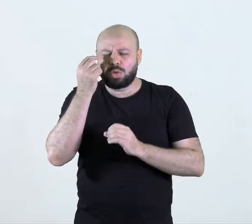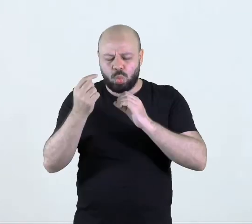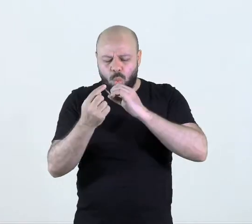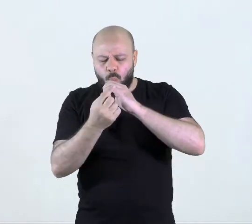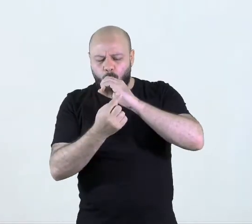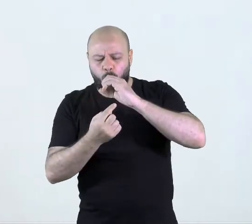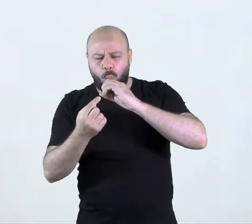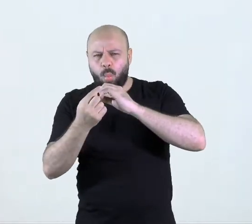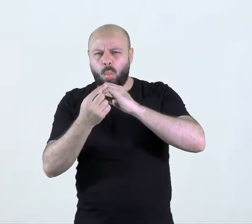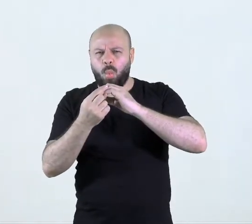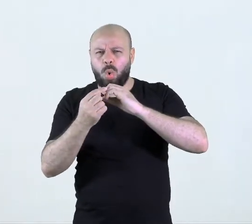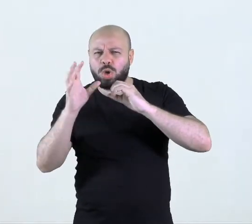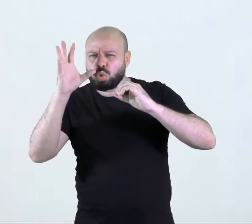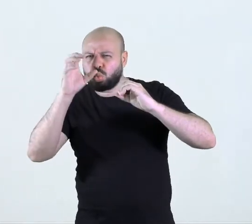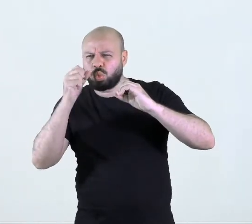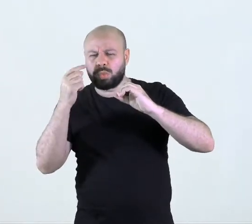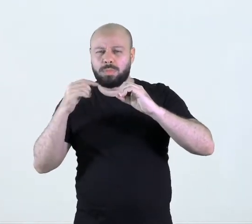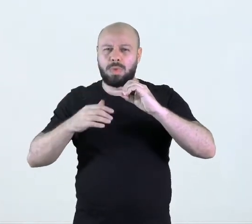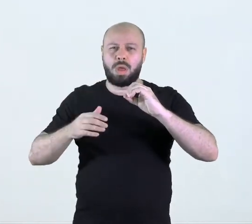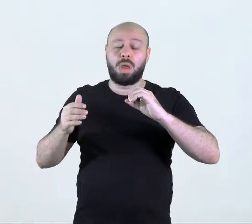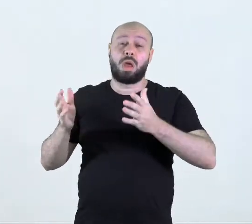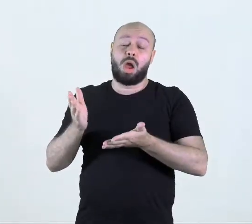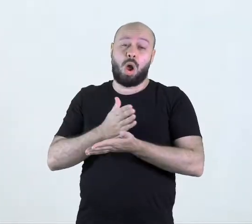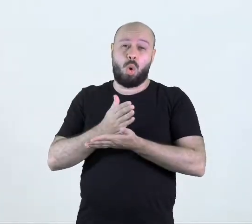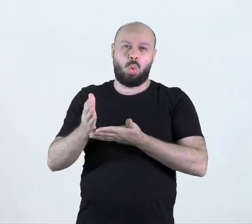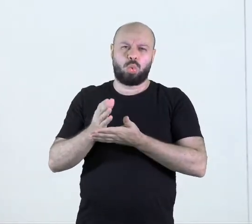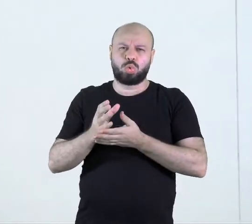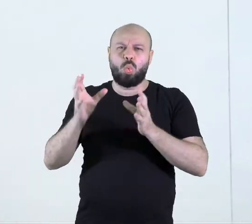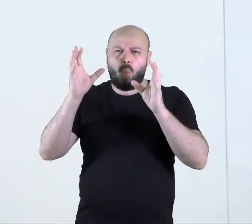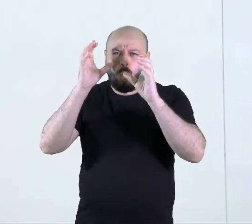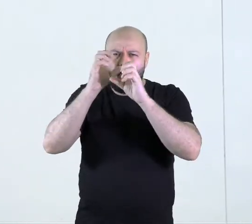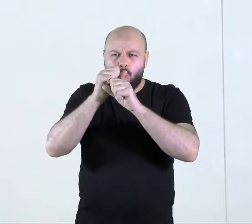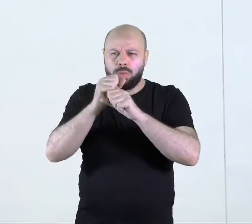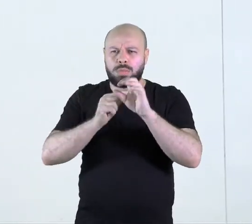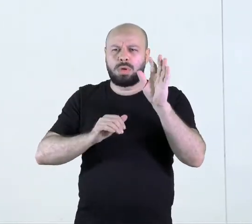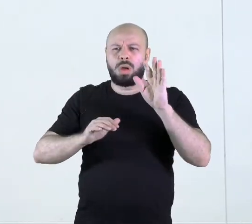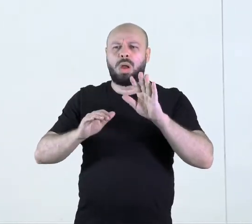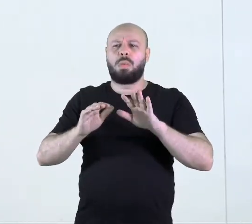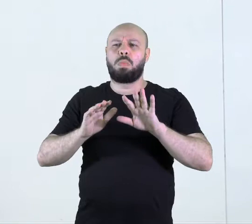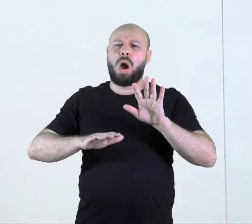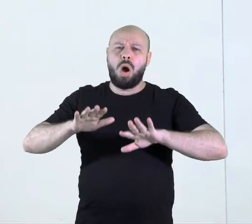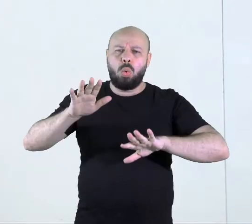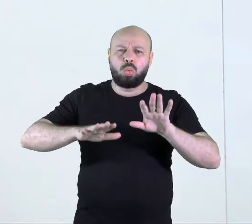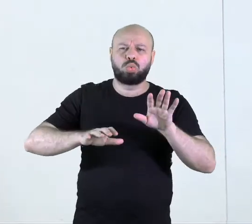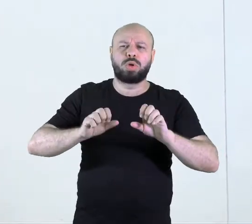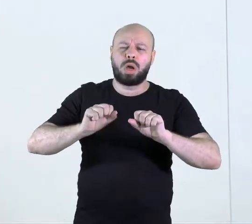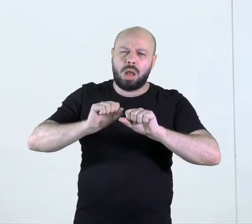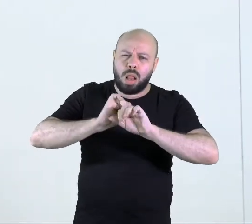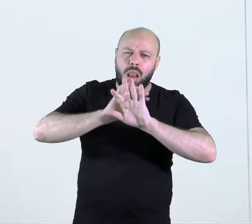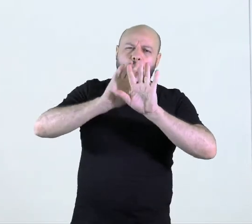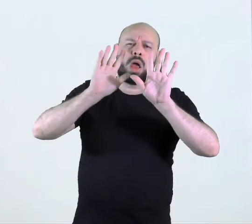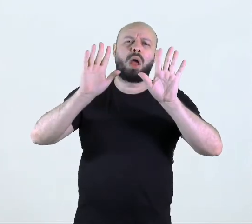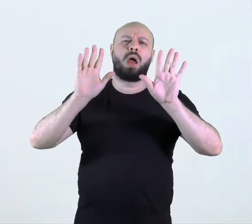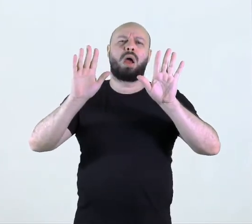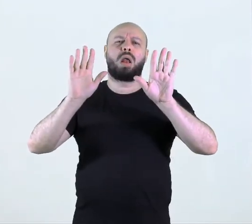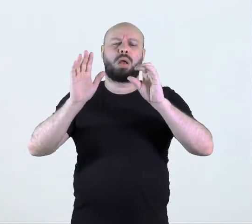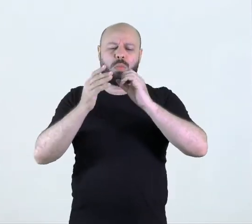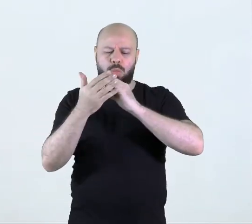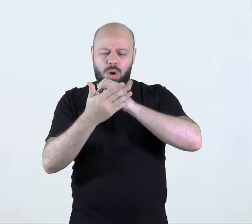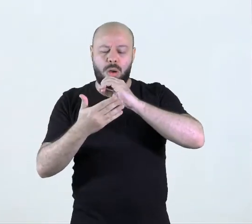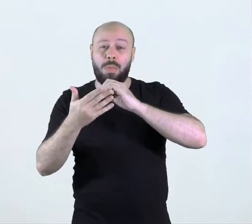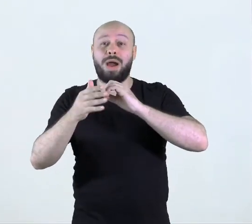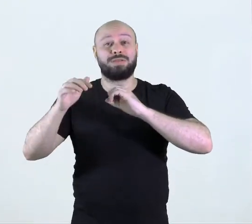pessoas que é escura, tem pessoas que tem essa parte aqui já mais clara, um